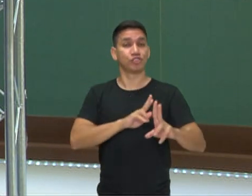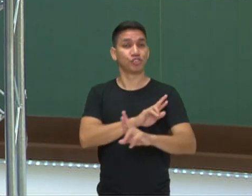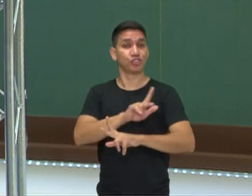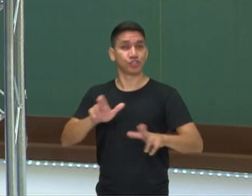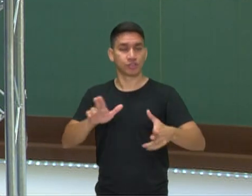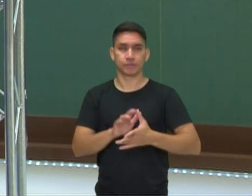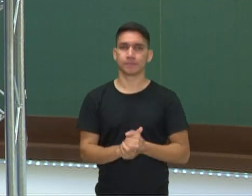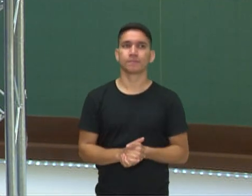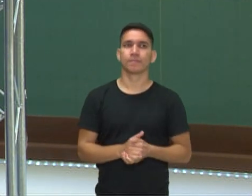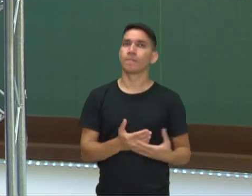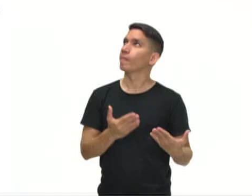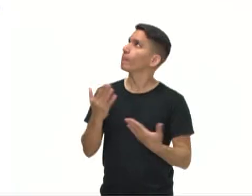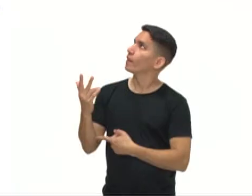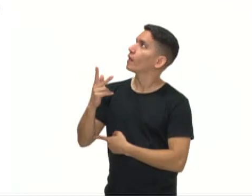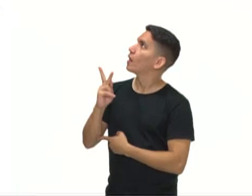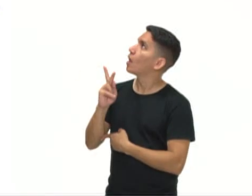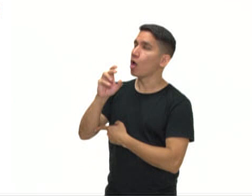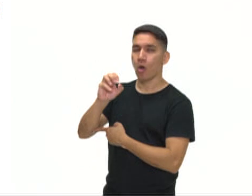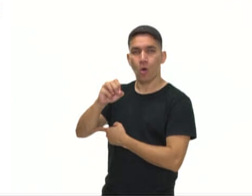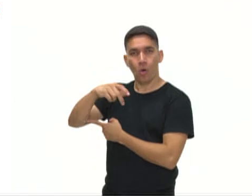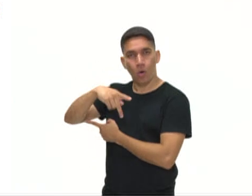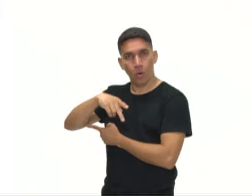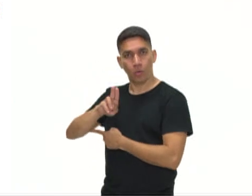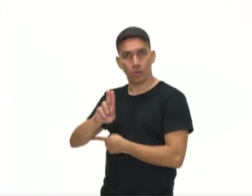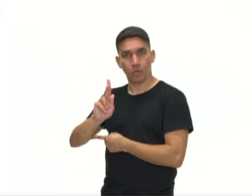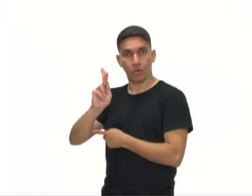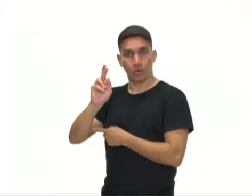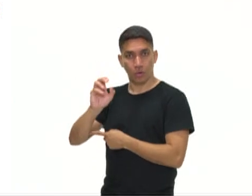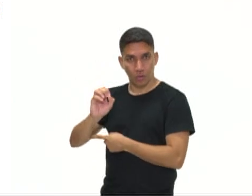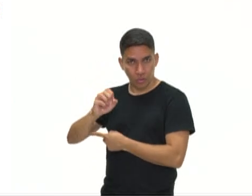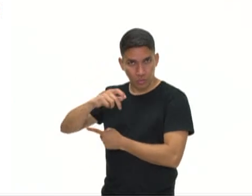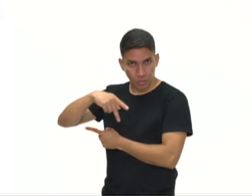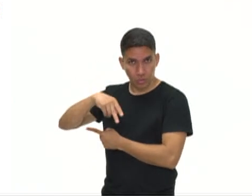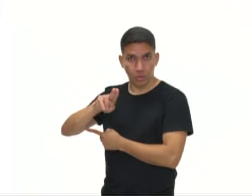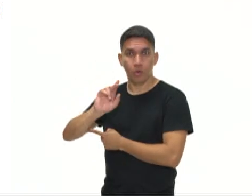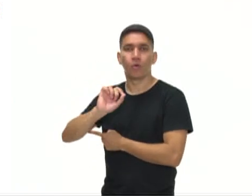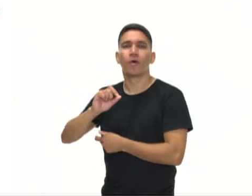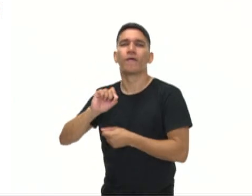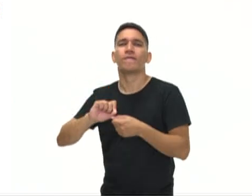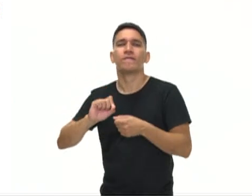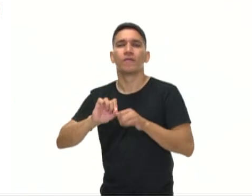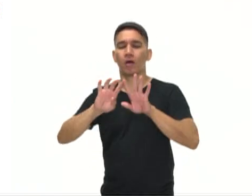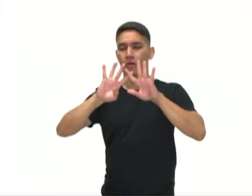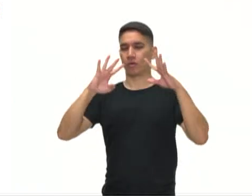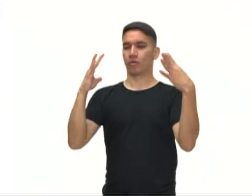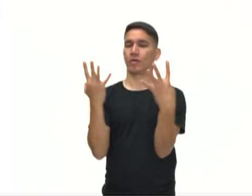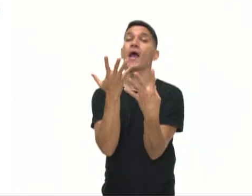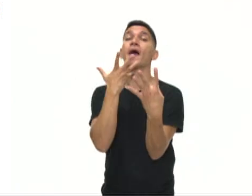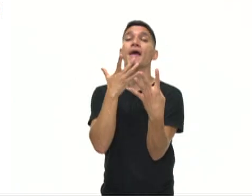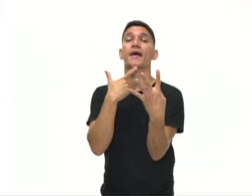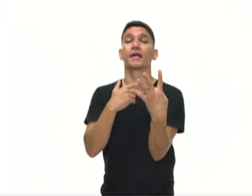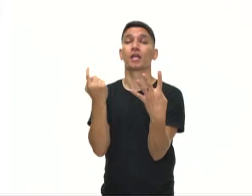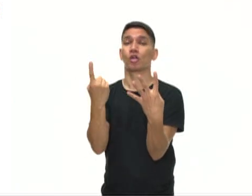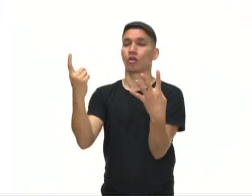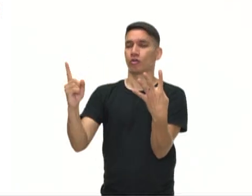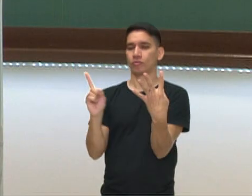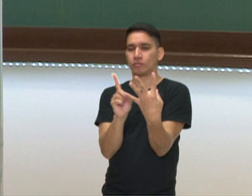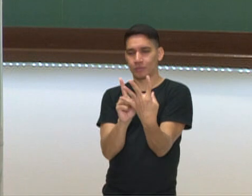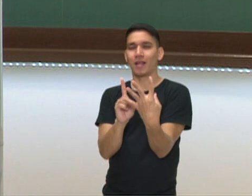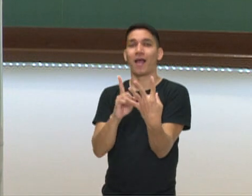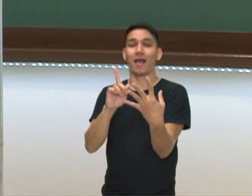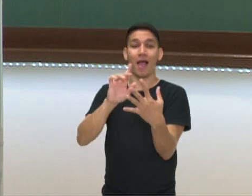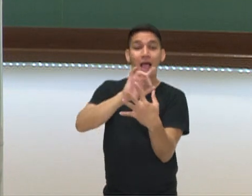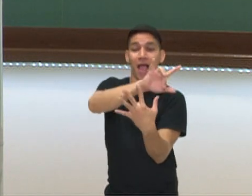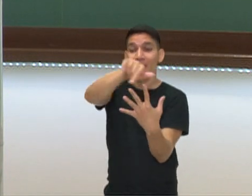Então o copu-copu, né? É feito uma brincadeira de um círculo, né? De crianças e vão jogando